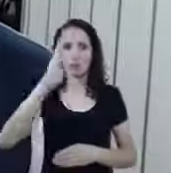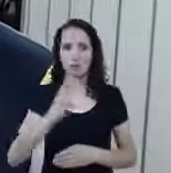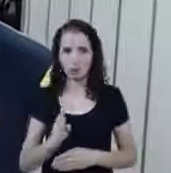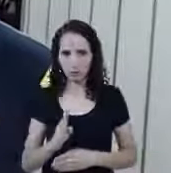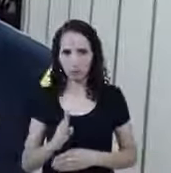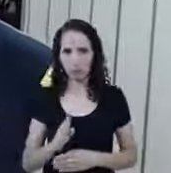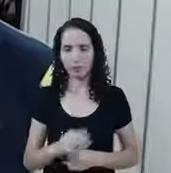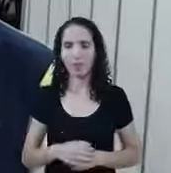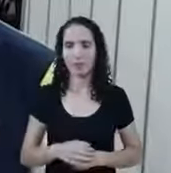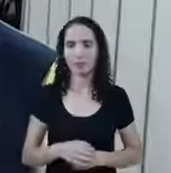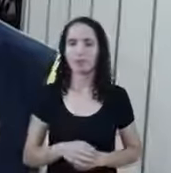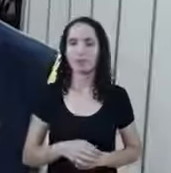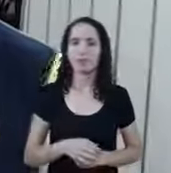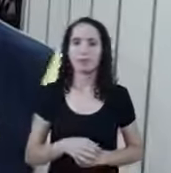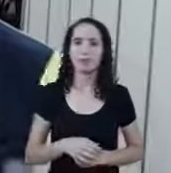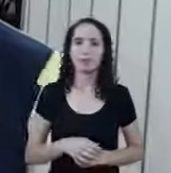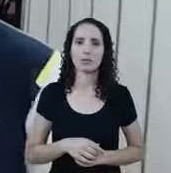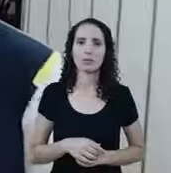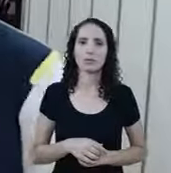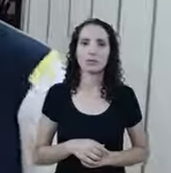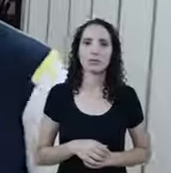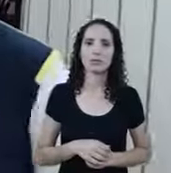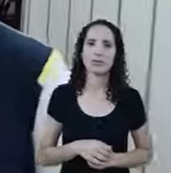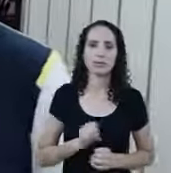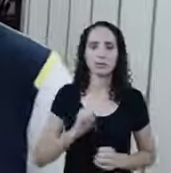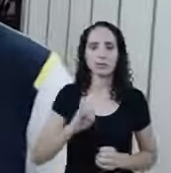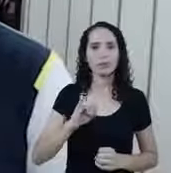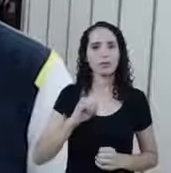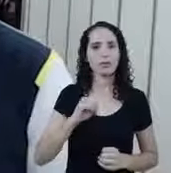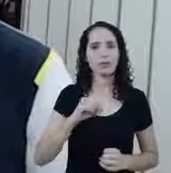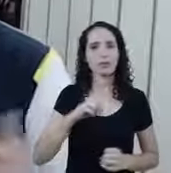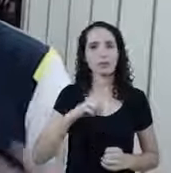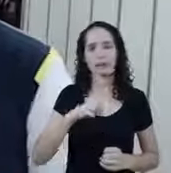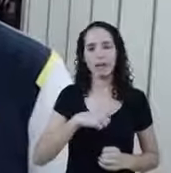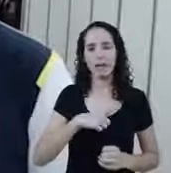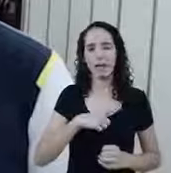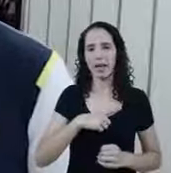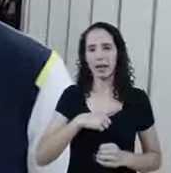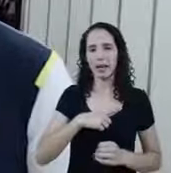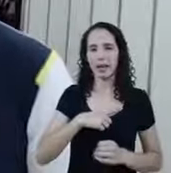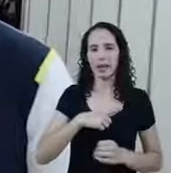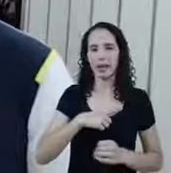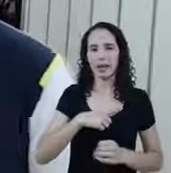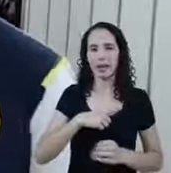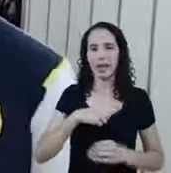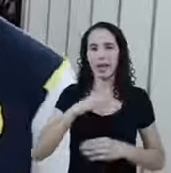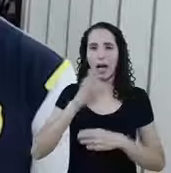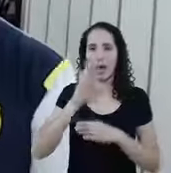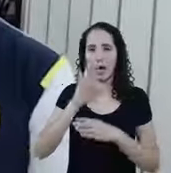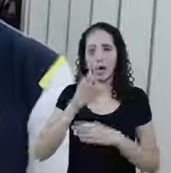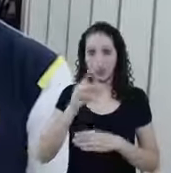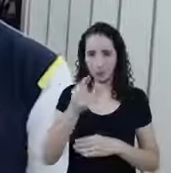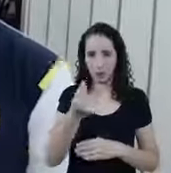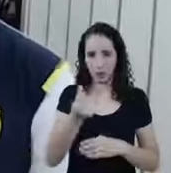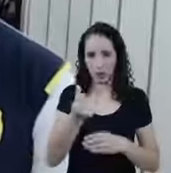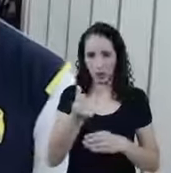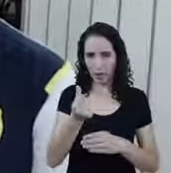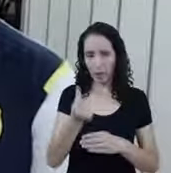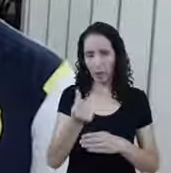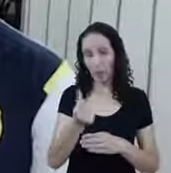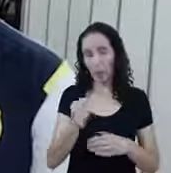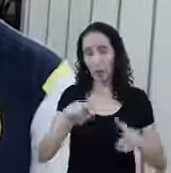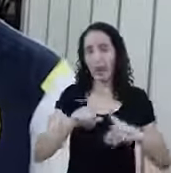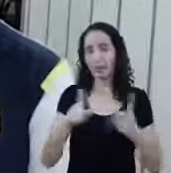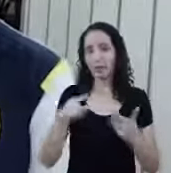tem Essas entradas Por fora Que não são registradas Eu te peço Encarecidamente Não